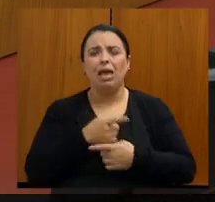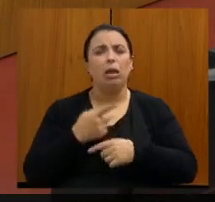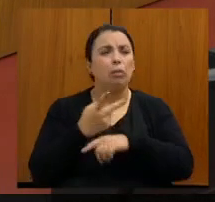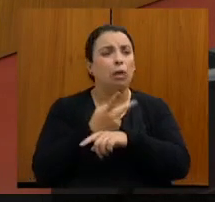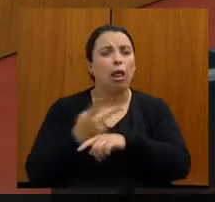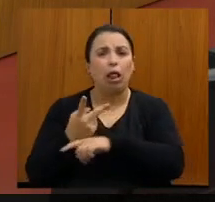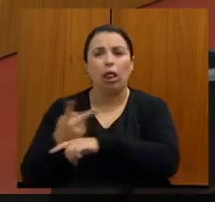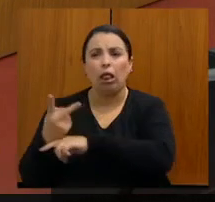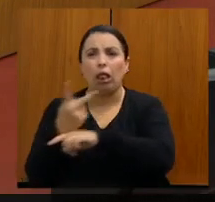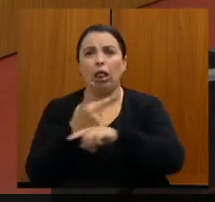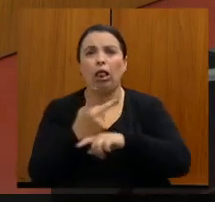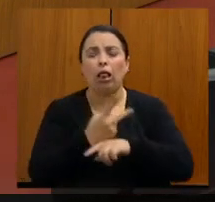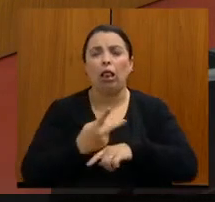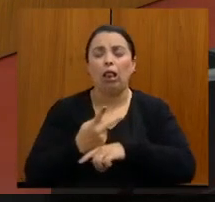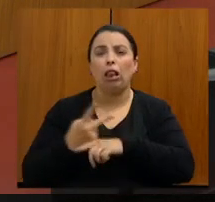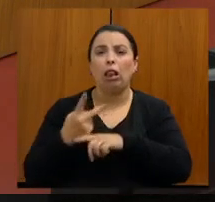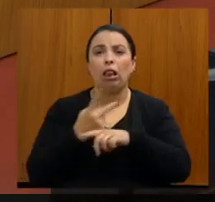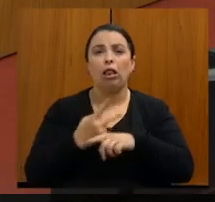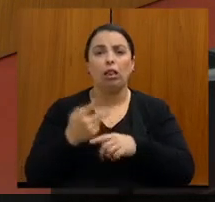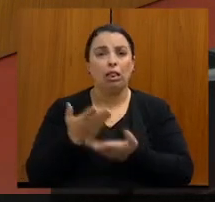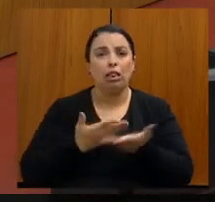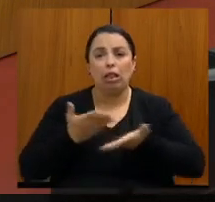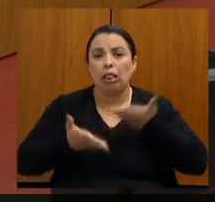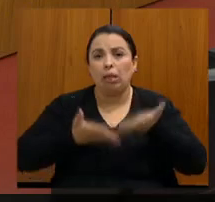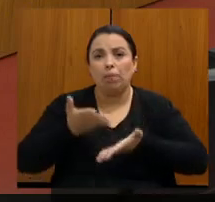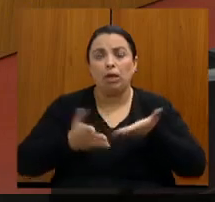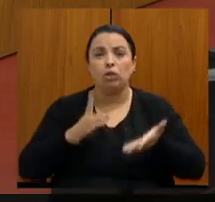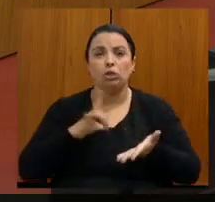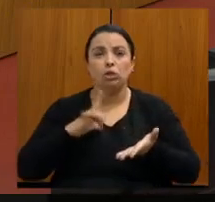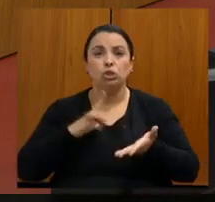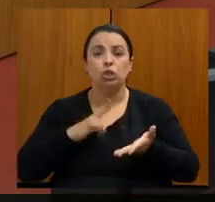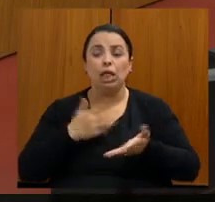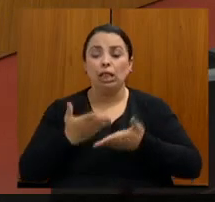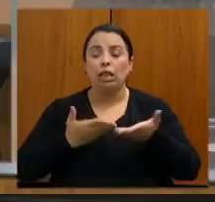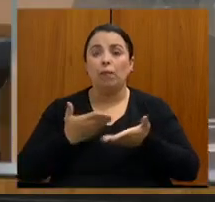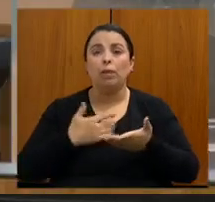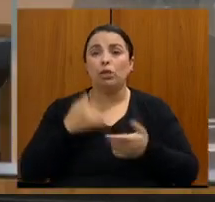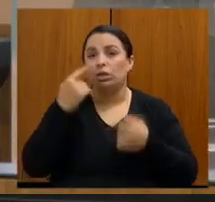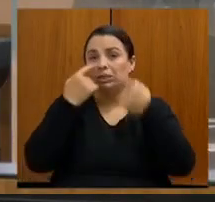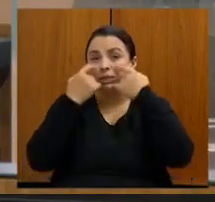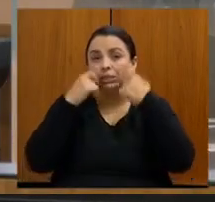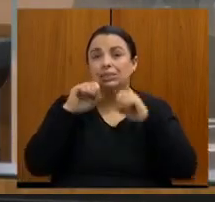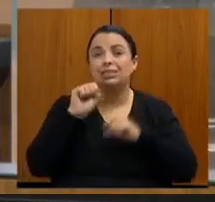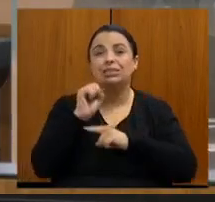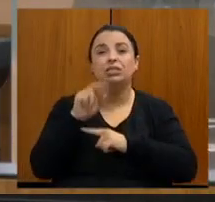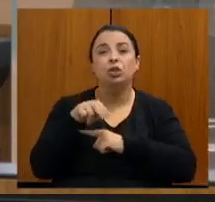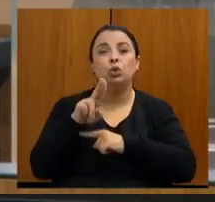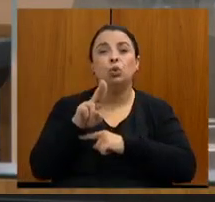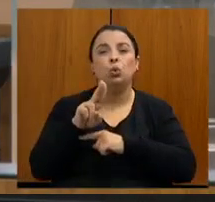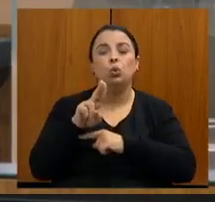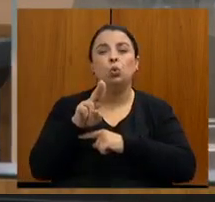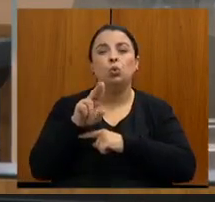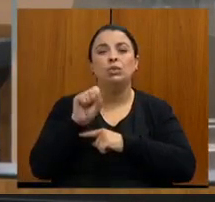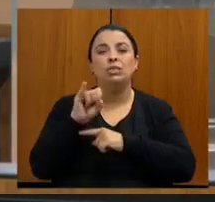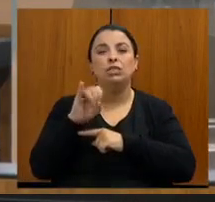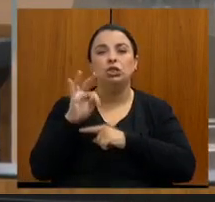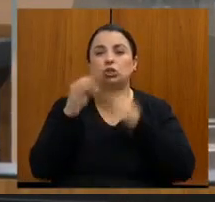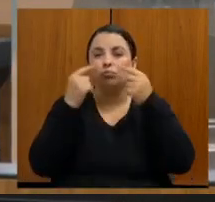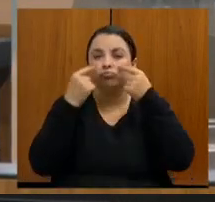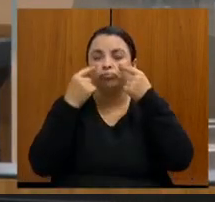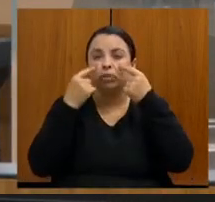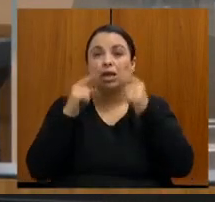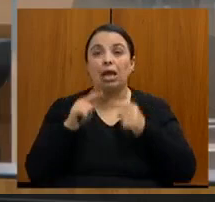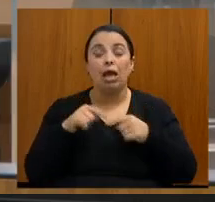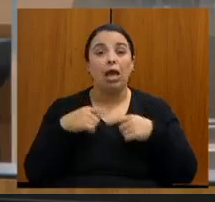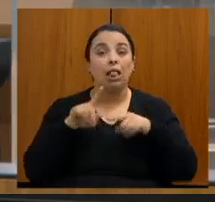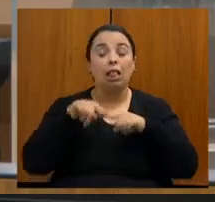sendo tratado como sinusite, até o momento que se descobriu que era um câncer de ourofaringe, e em situação bastante avançada, que